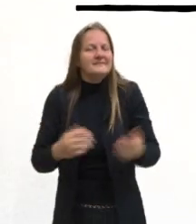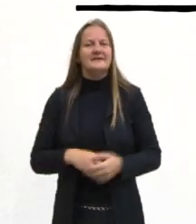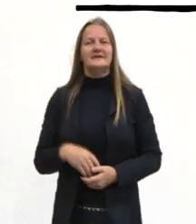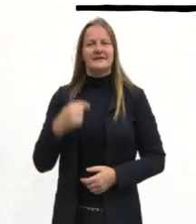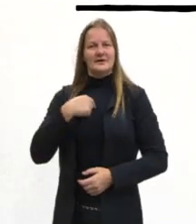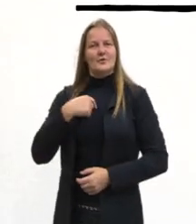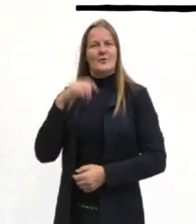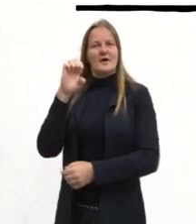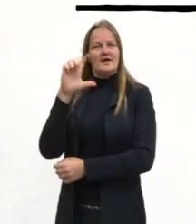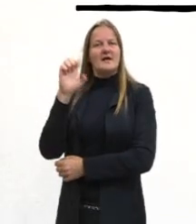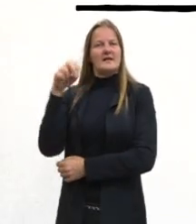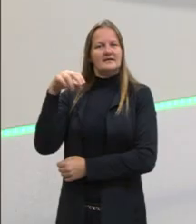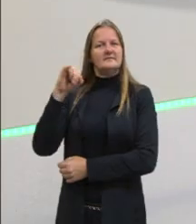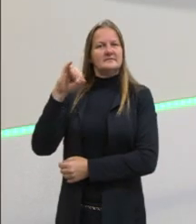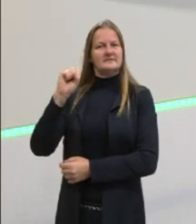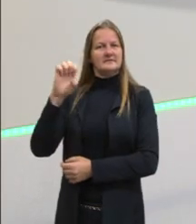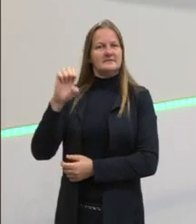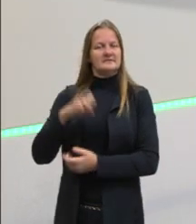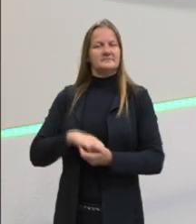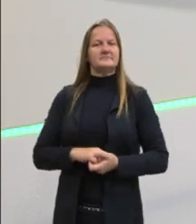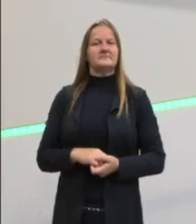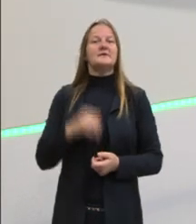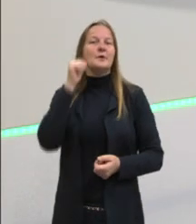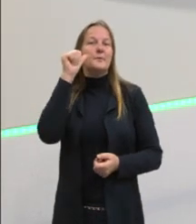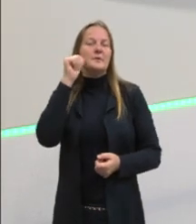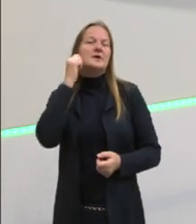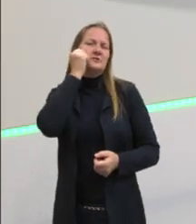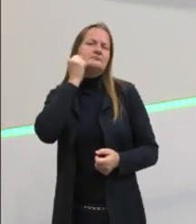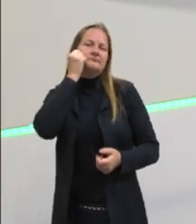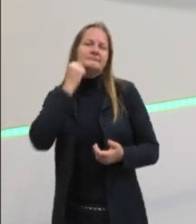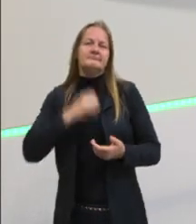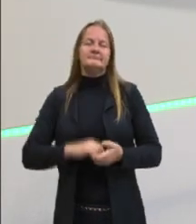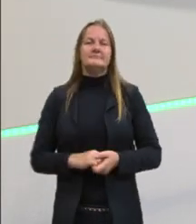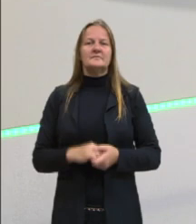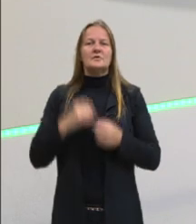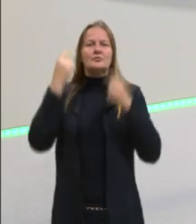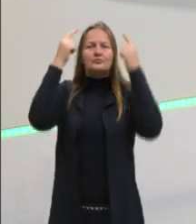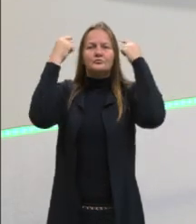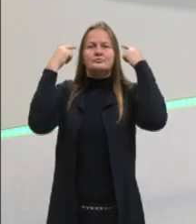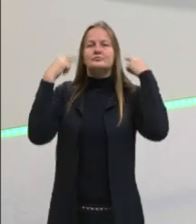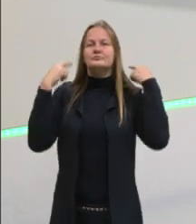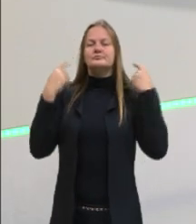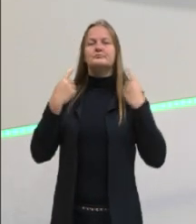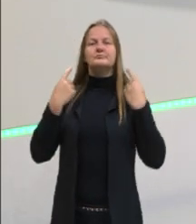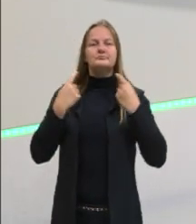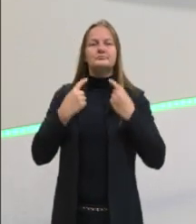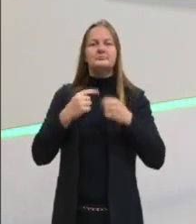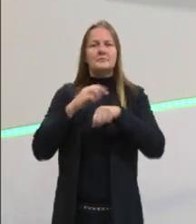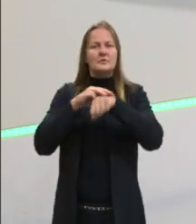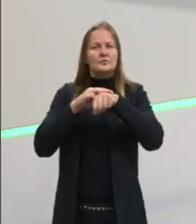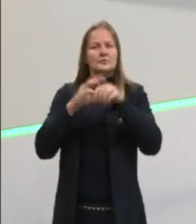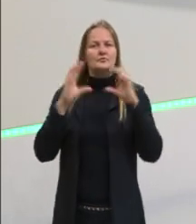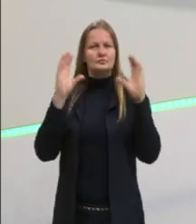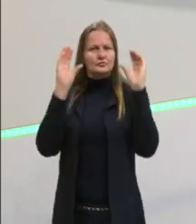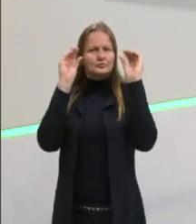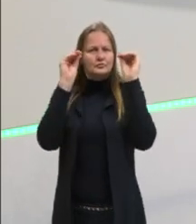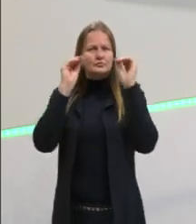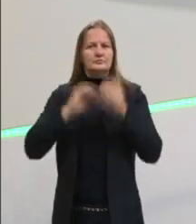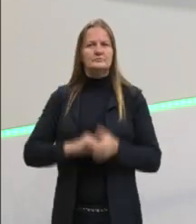nome é Helenize Pereira, sou uma mulher negra, cabelos crespos, castanhos escuros,